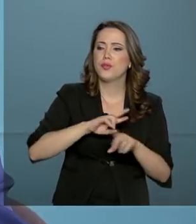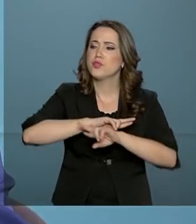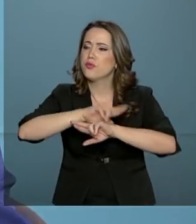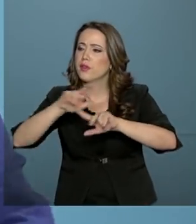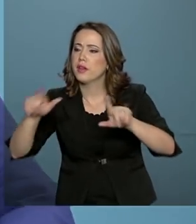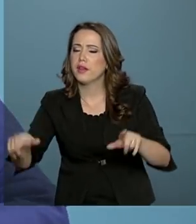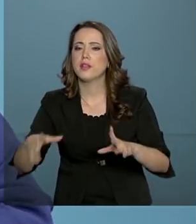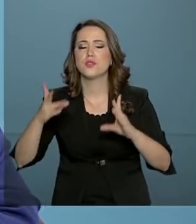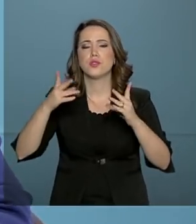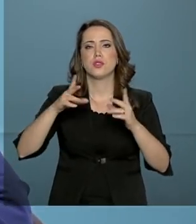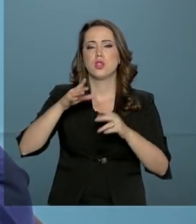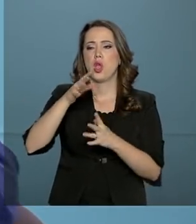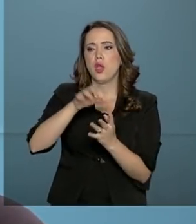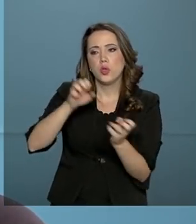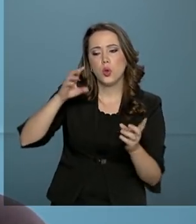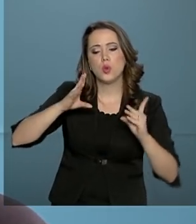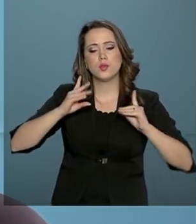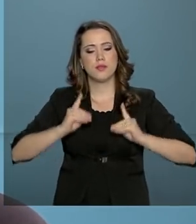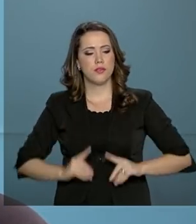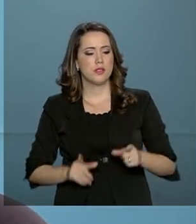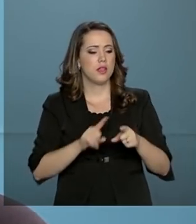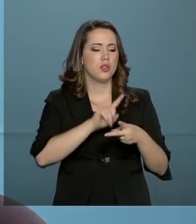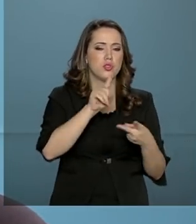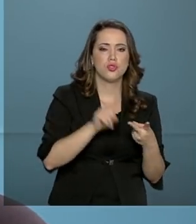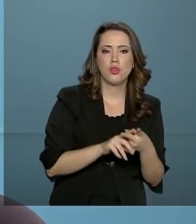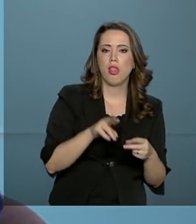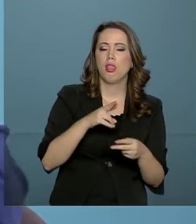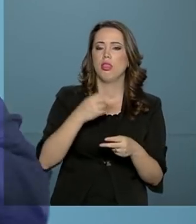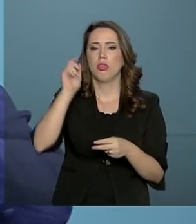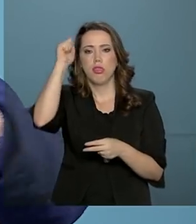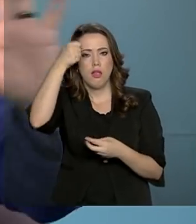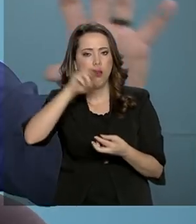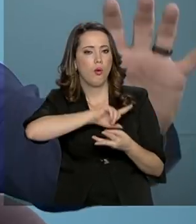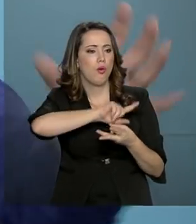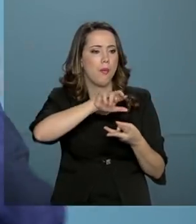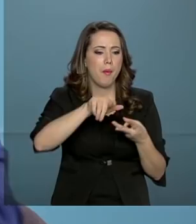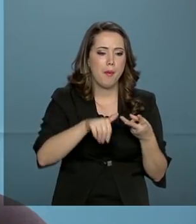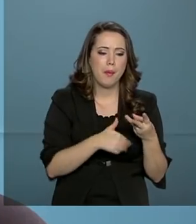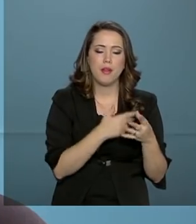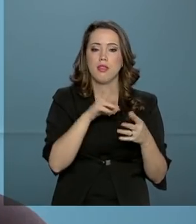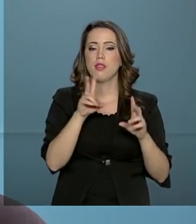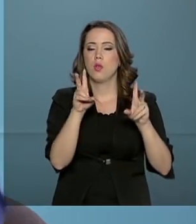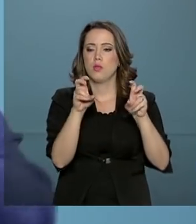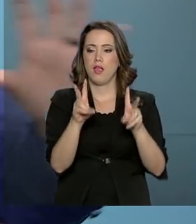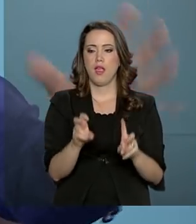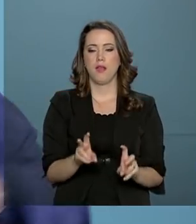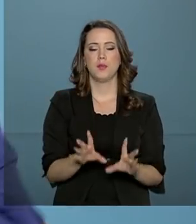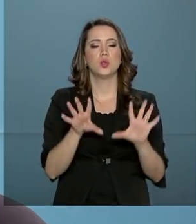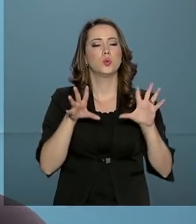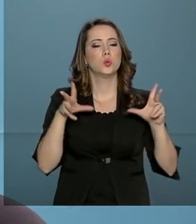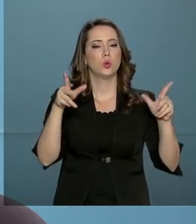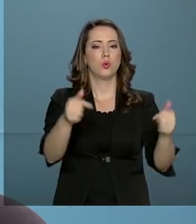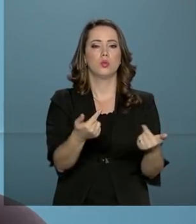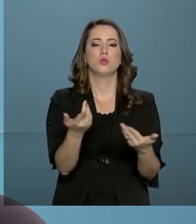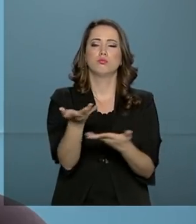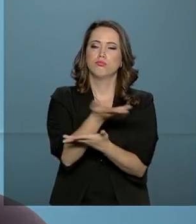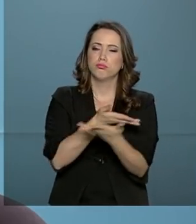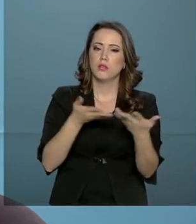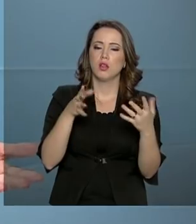idoso com deficiência, idoso negro, idoso indígena. Então, todos os temas nesse Ministério são abordados de uma forma transversal.